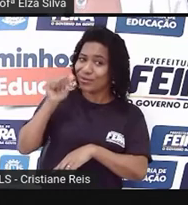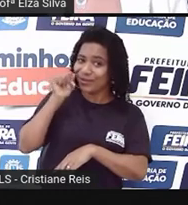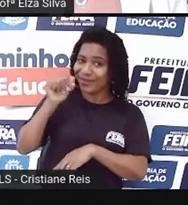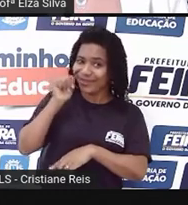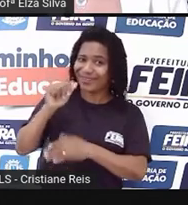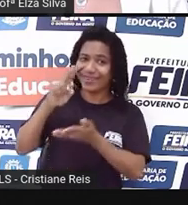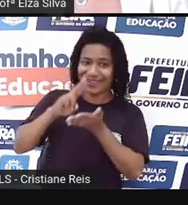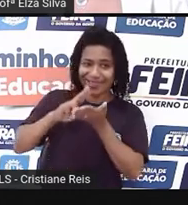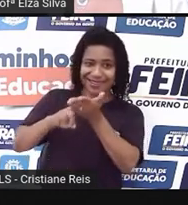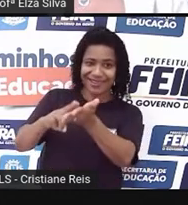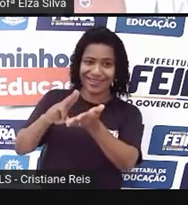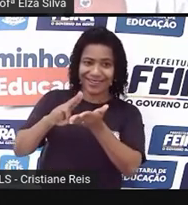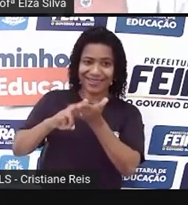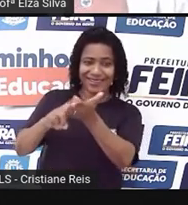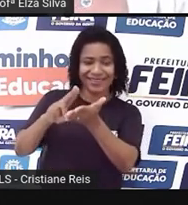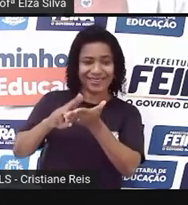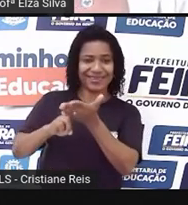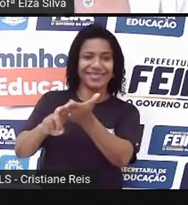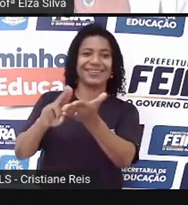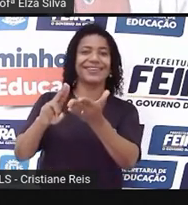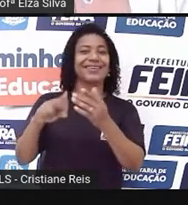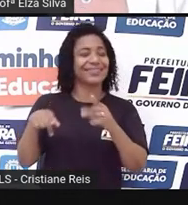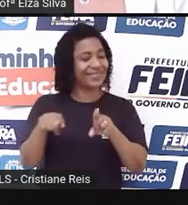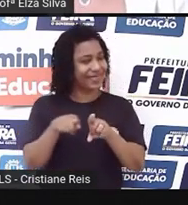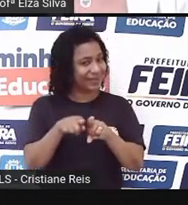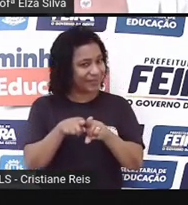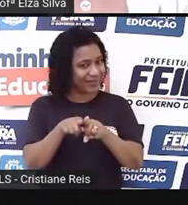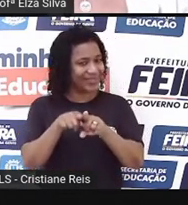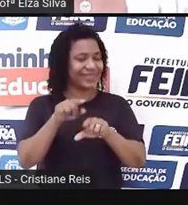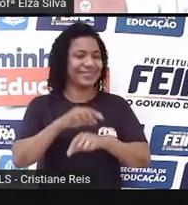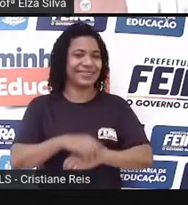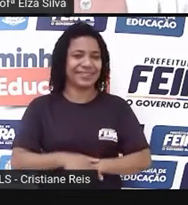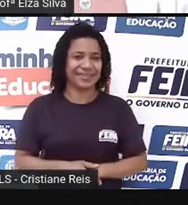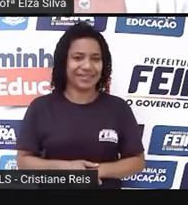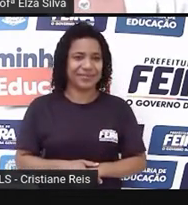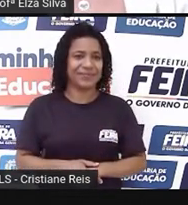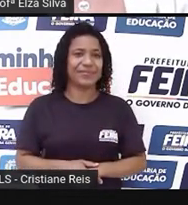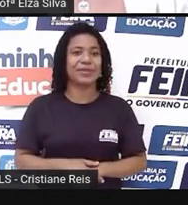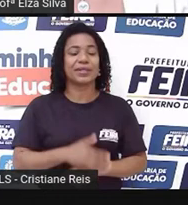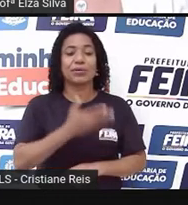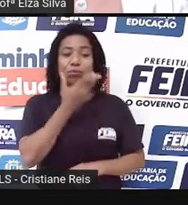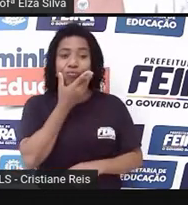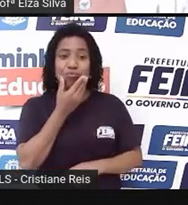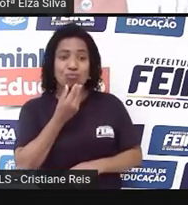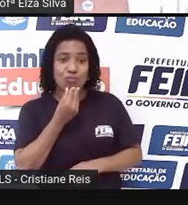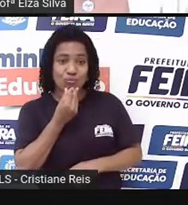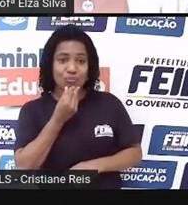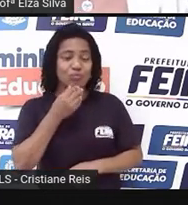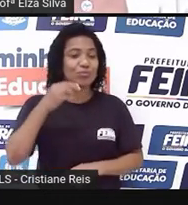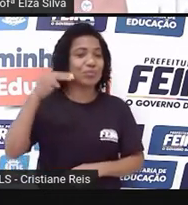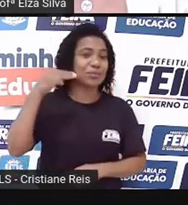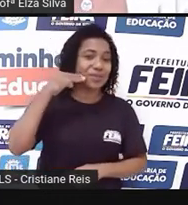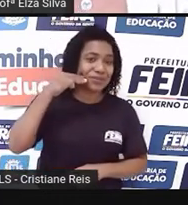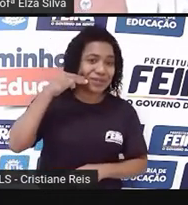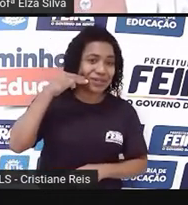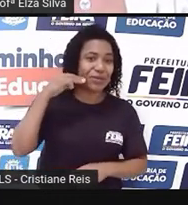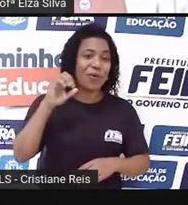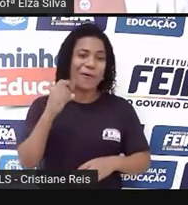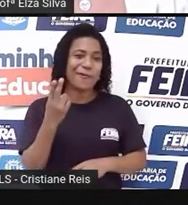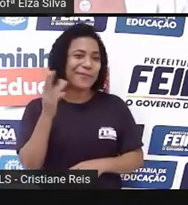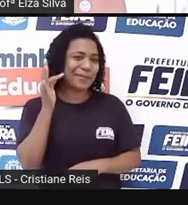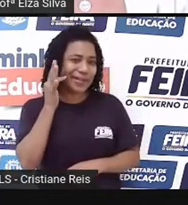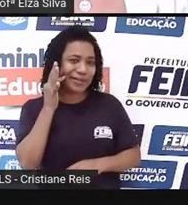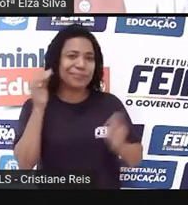né? Na verdade, existe hoje a pessoa, tanto do sexo masculino quanto do sexo feminino, que